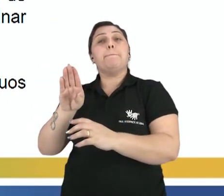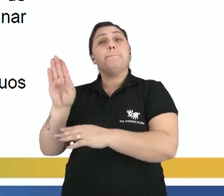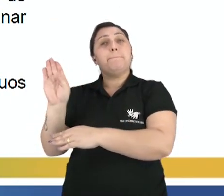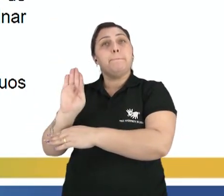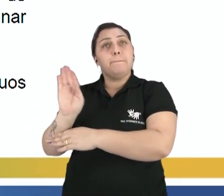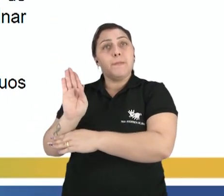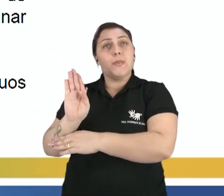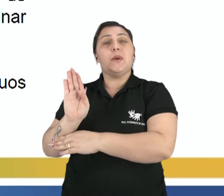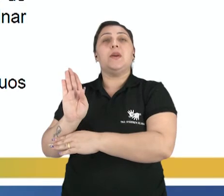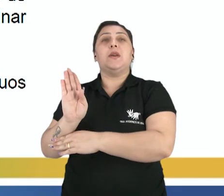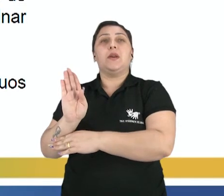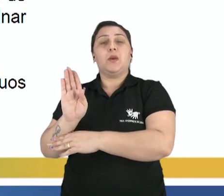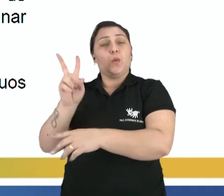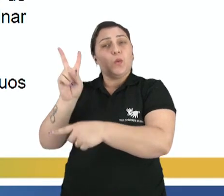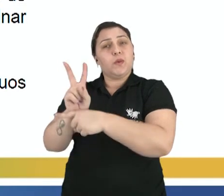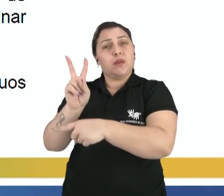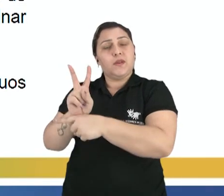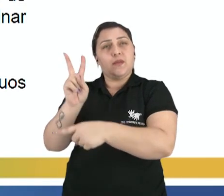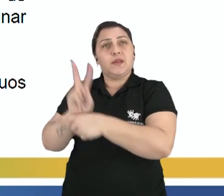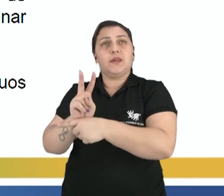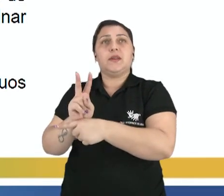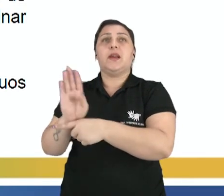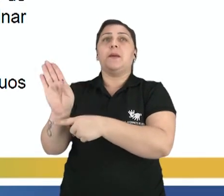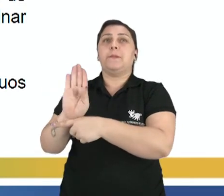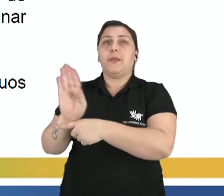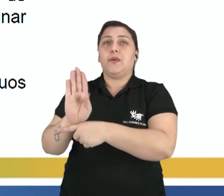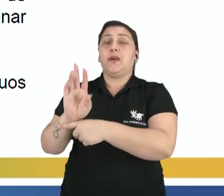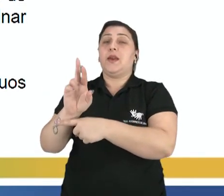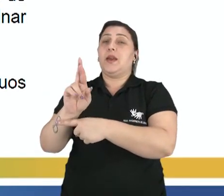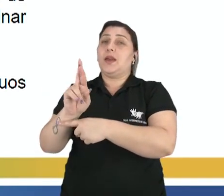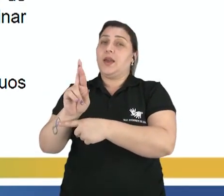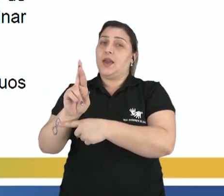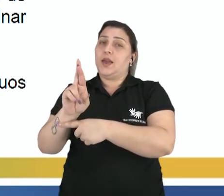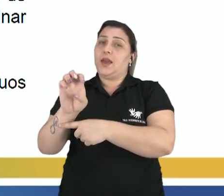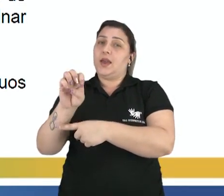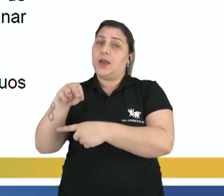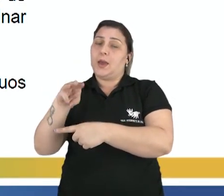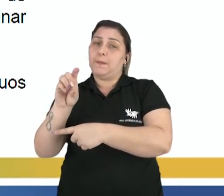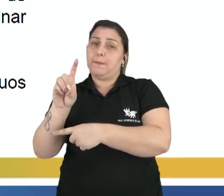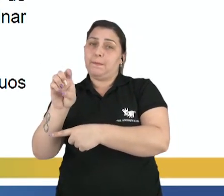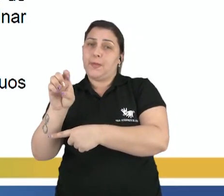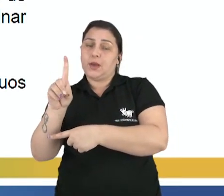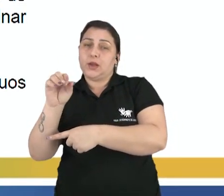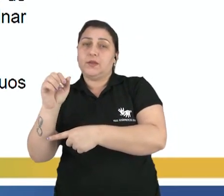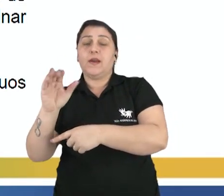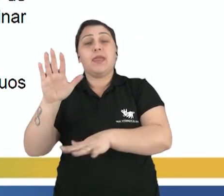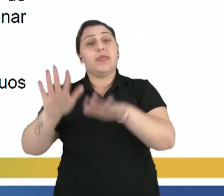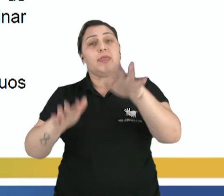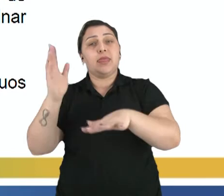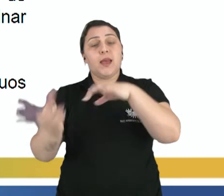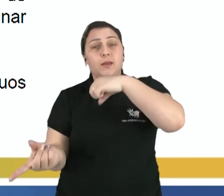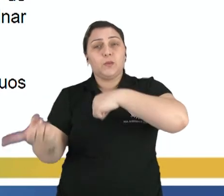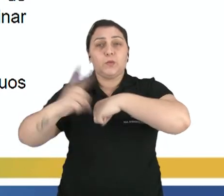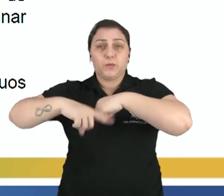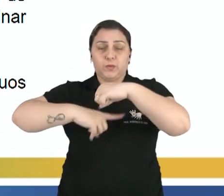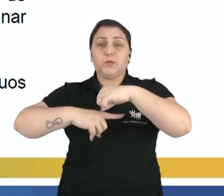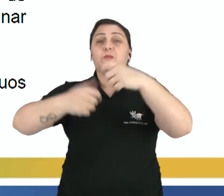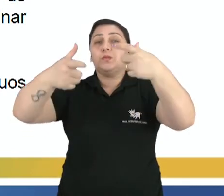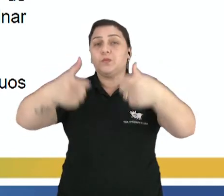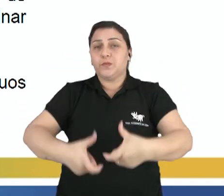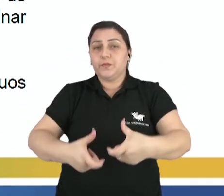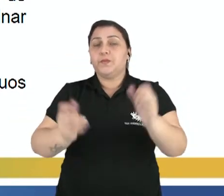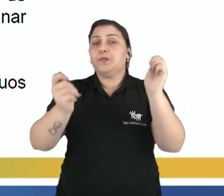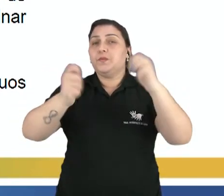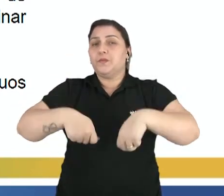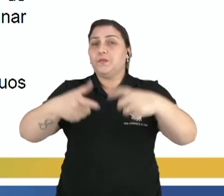né, e a bioconservação. A biobremediação, dependendo do tipo de contaminação que ocorrer naquele ambiente e das